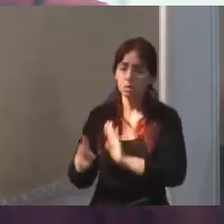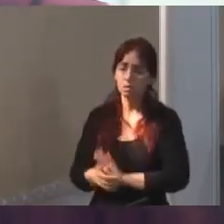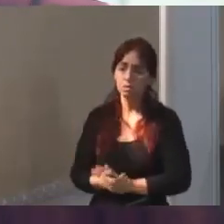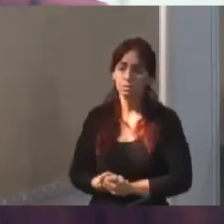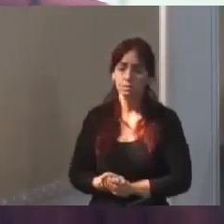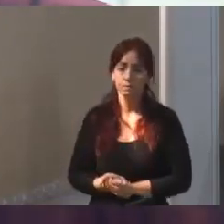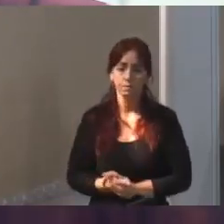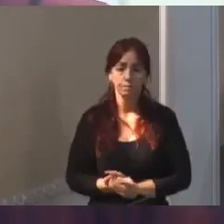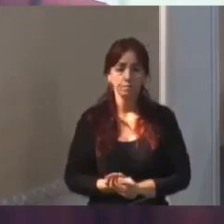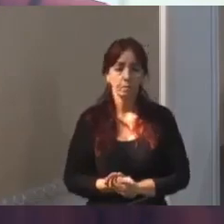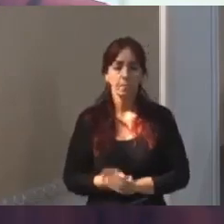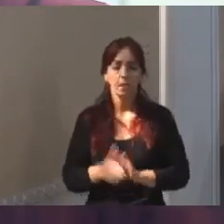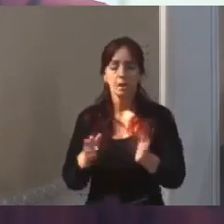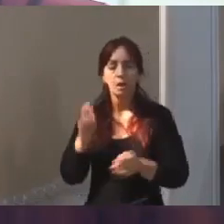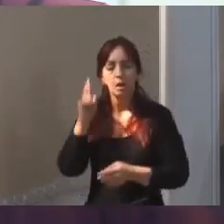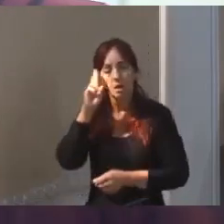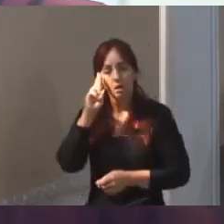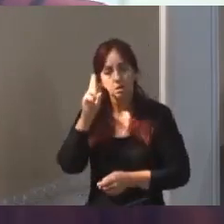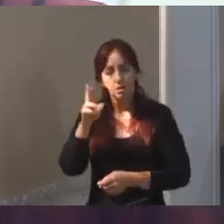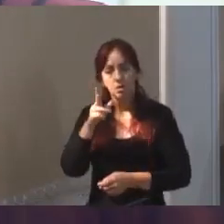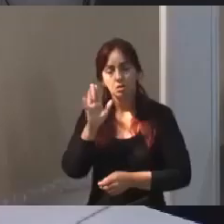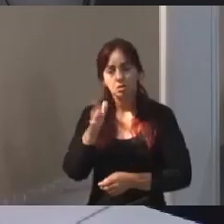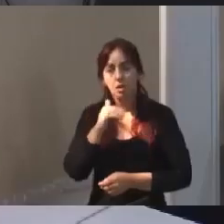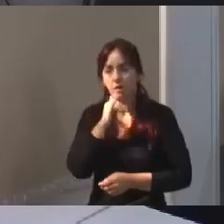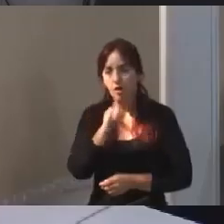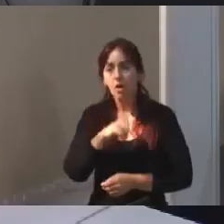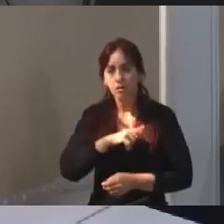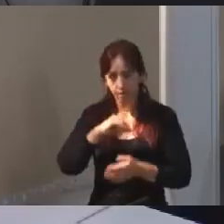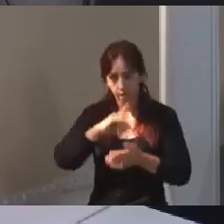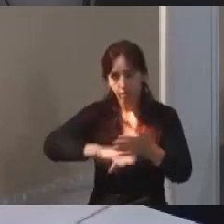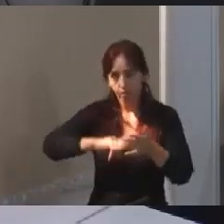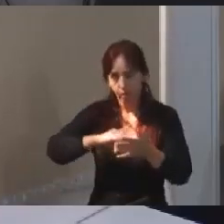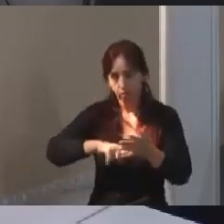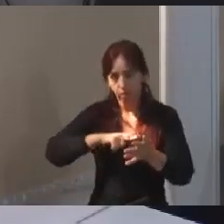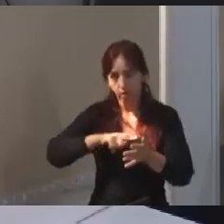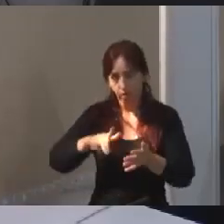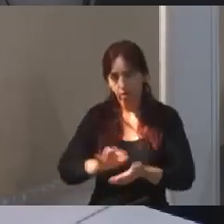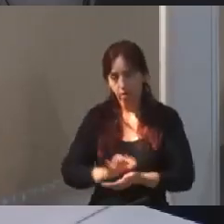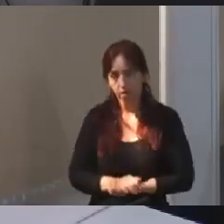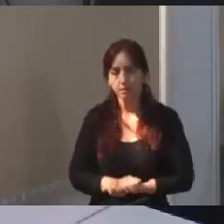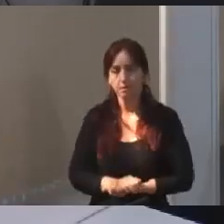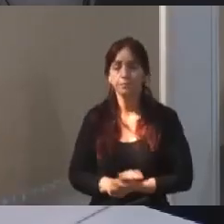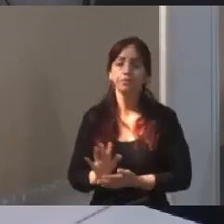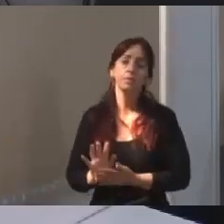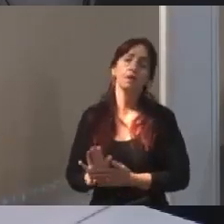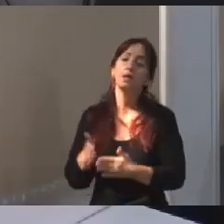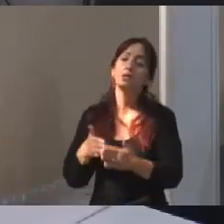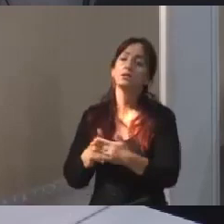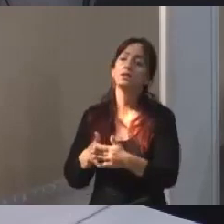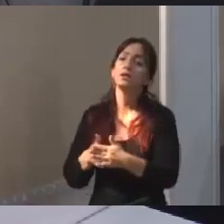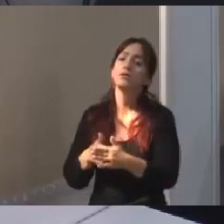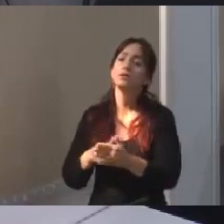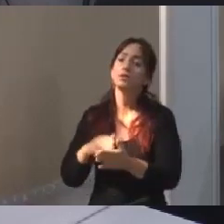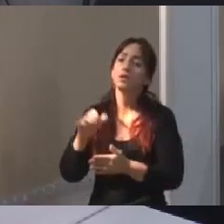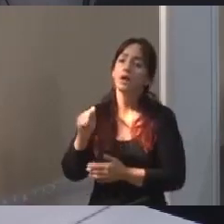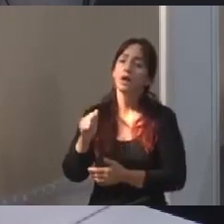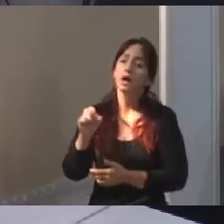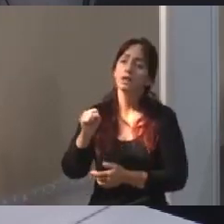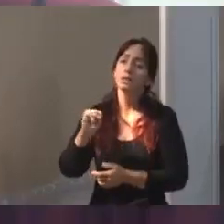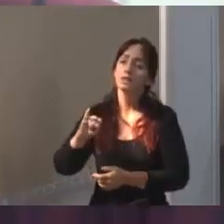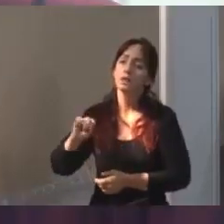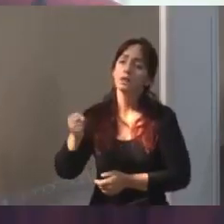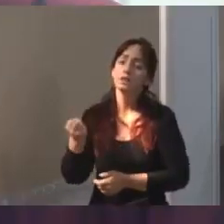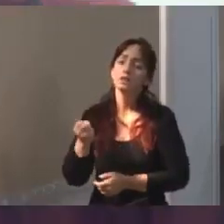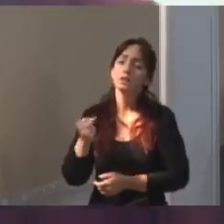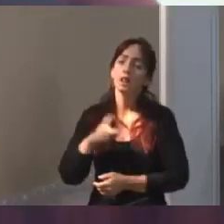Nesse caso, a senhora já disse, então, que os DAEs, que têm documentação. E as intervenções na ZEIS? O que está mapeado para o 2024?